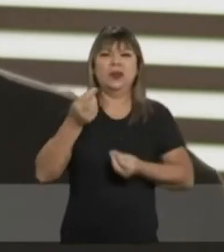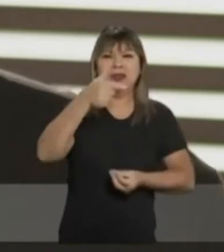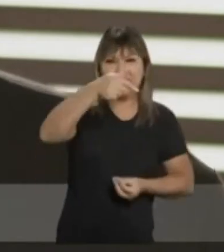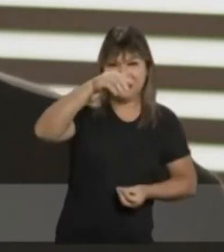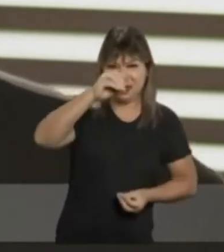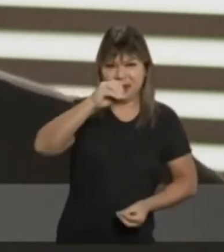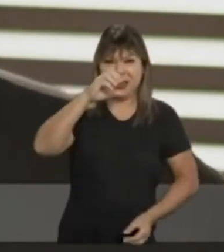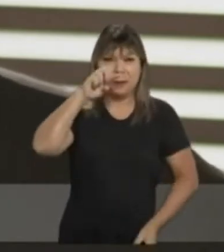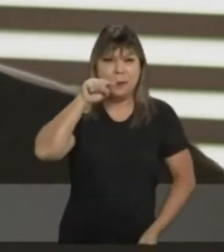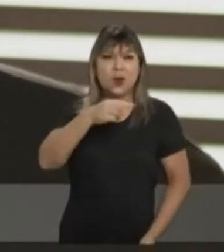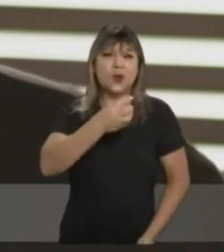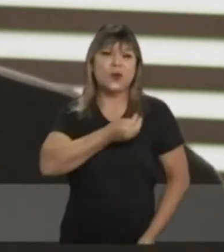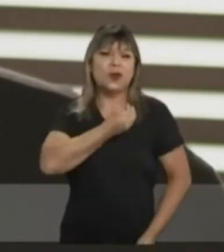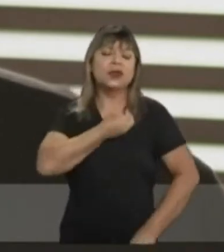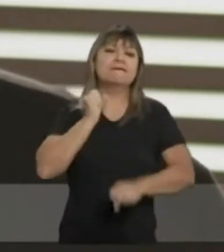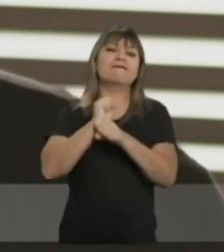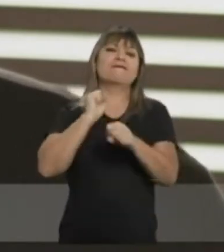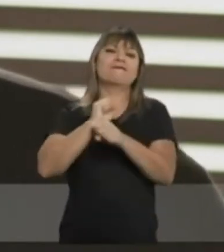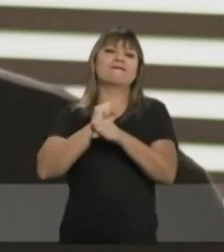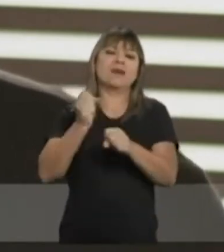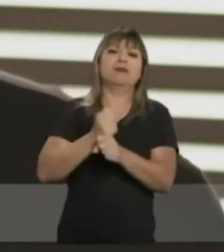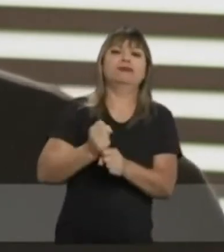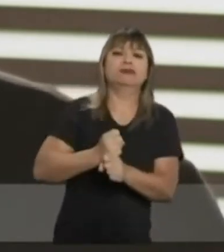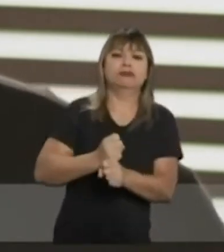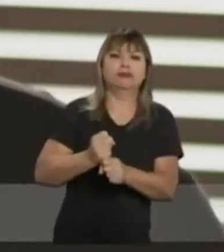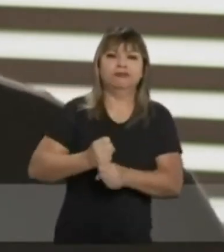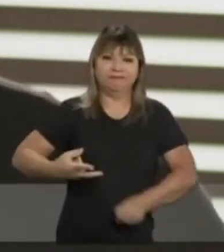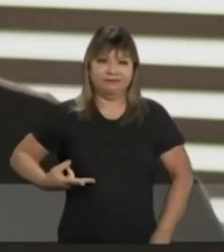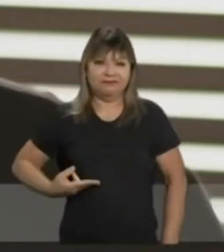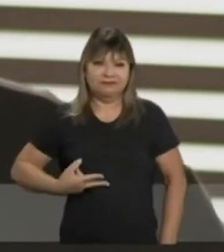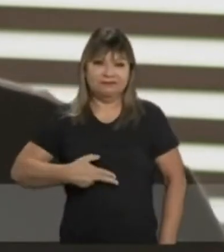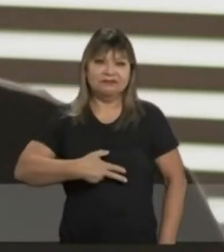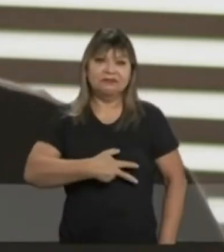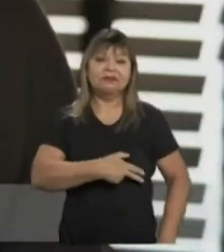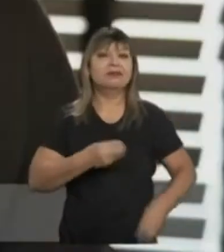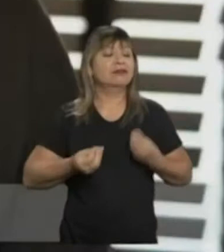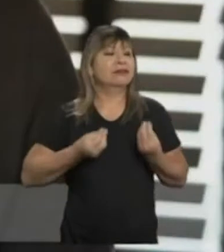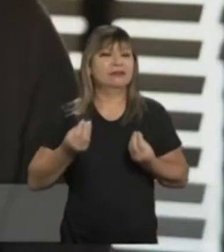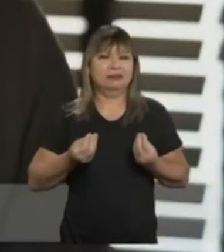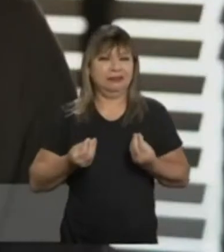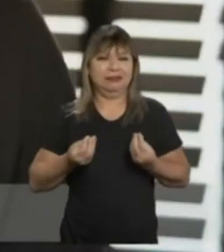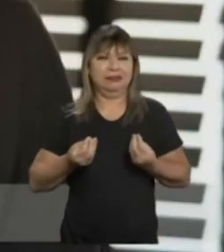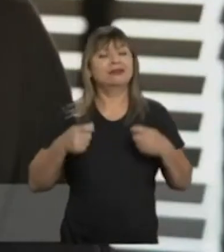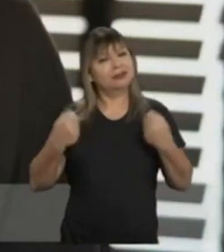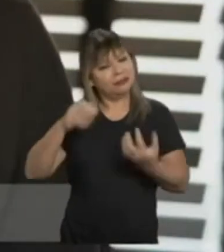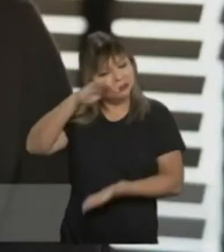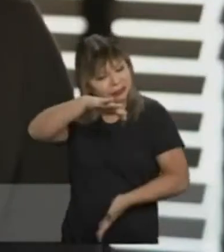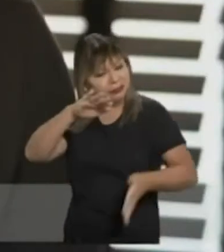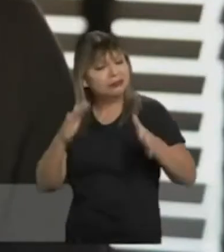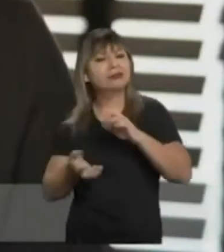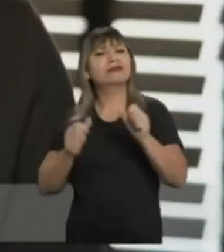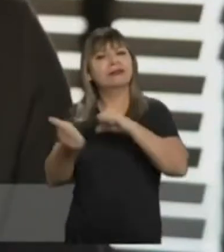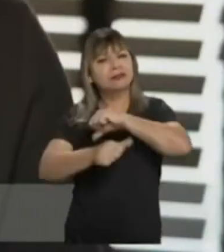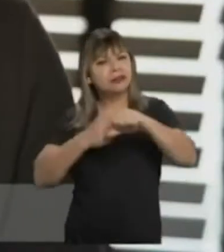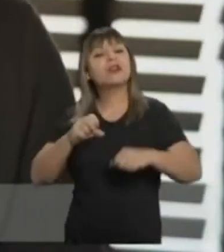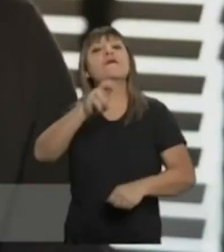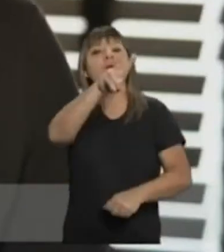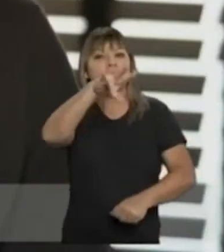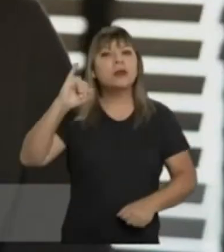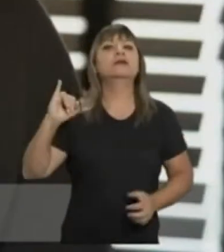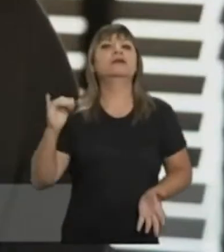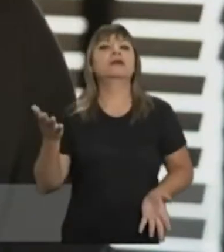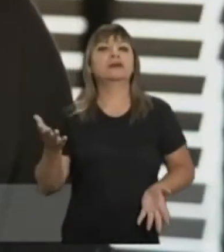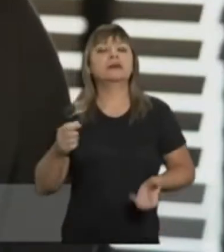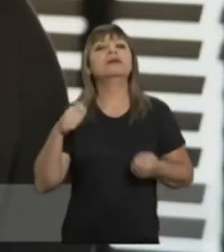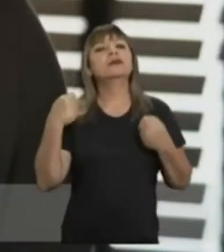de 70 mil vidas esperando anos e anos por uma cirurgia eletiva. Isso tem que mudar. Isso vai mudar.